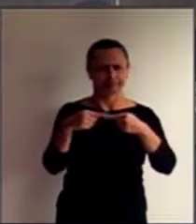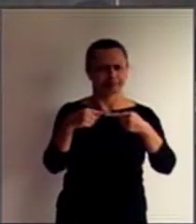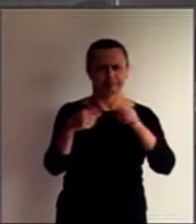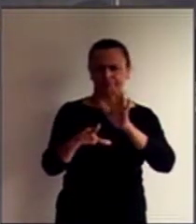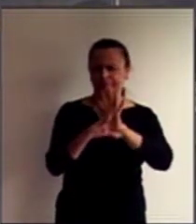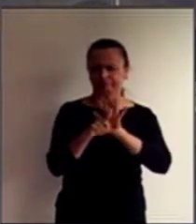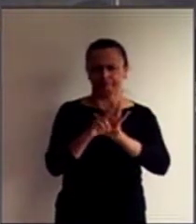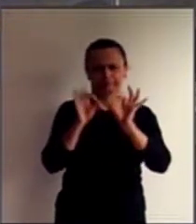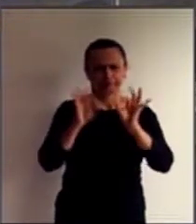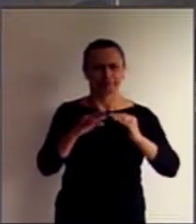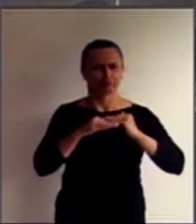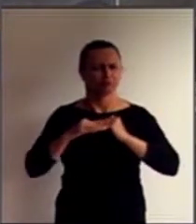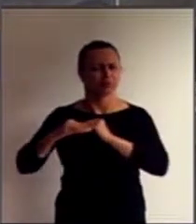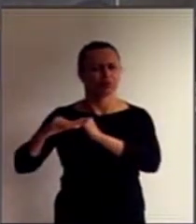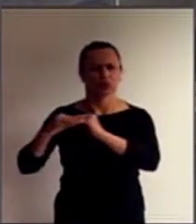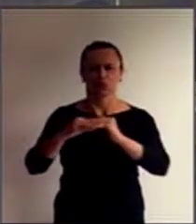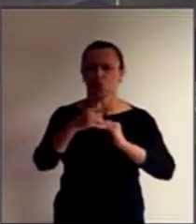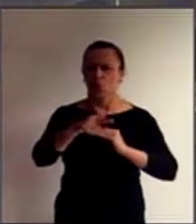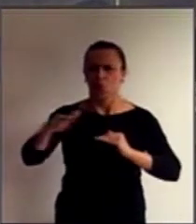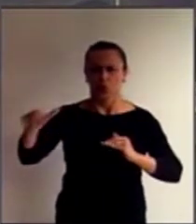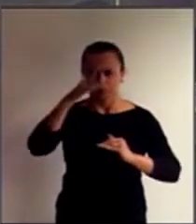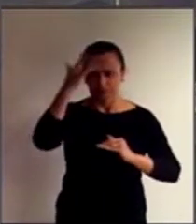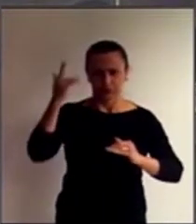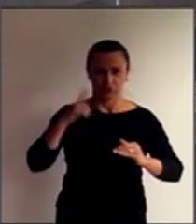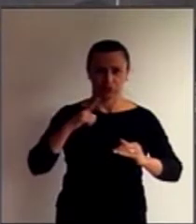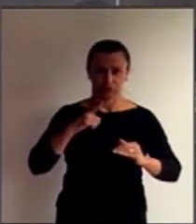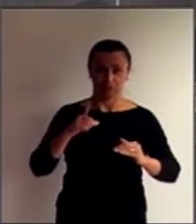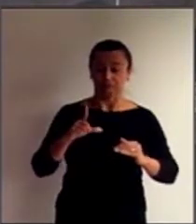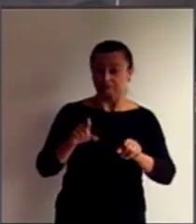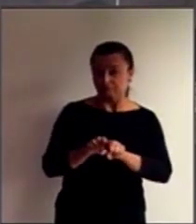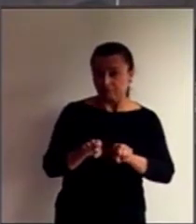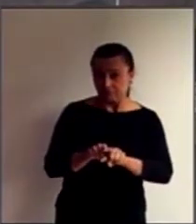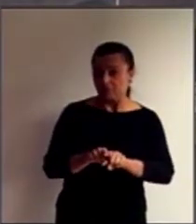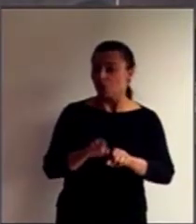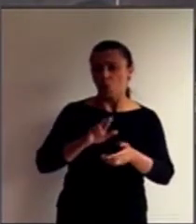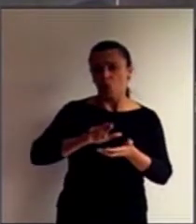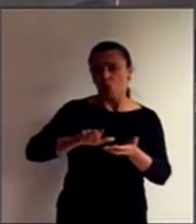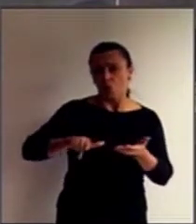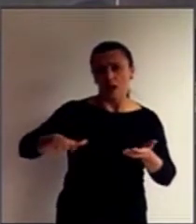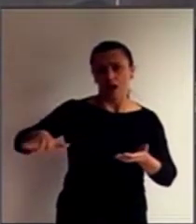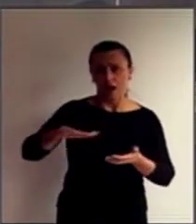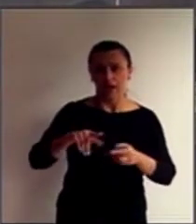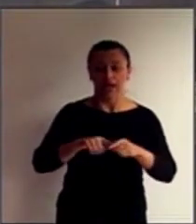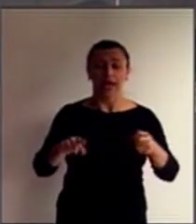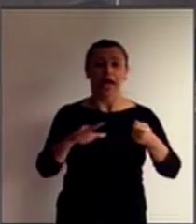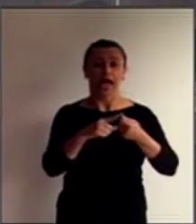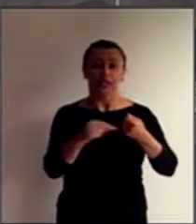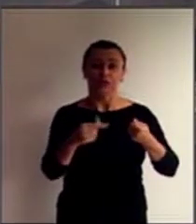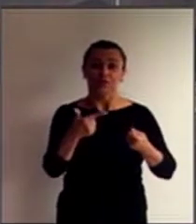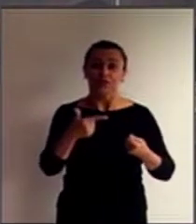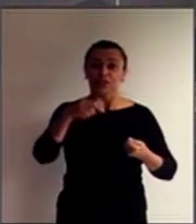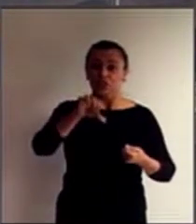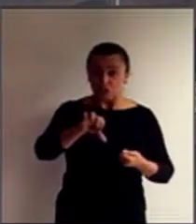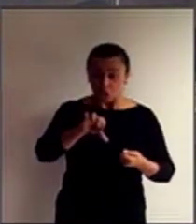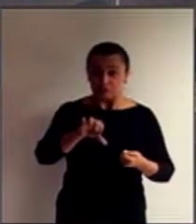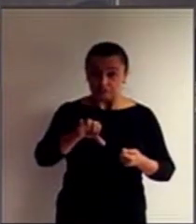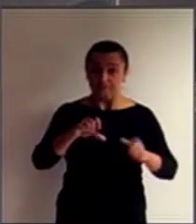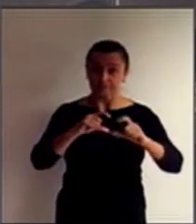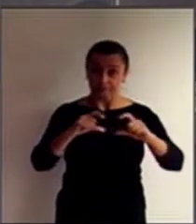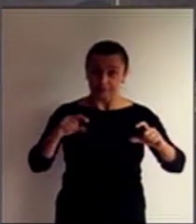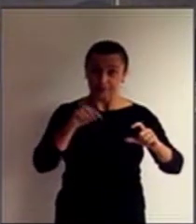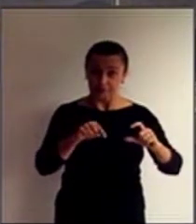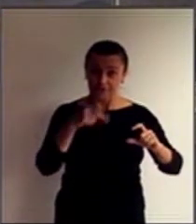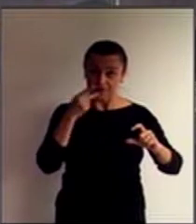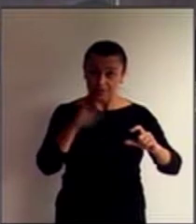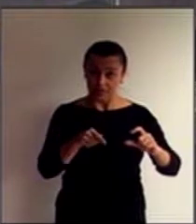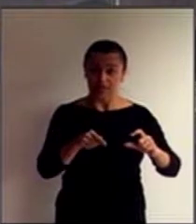igualdade de condições com as demais pessoas em todos os aspectos da vida. E, no artigo 29, expressamente está ali escrito que